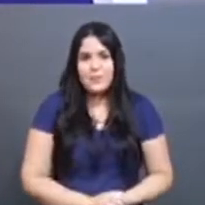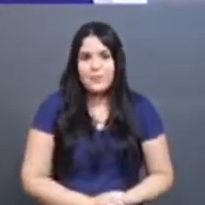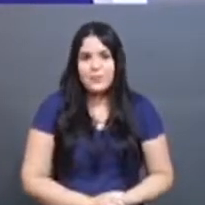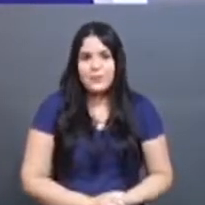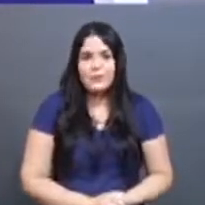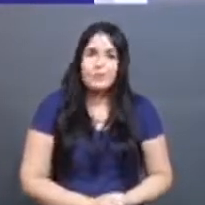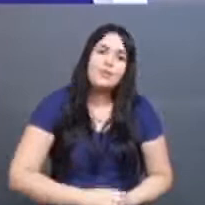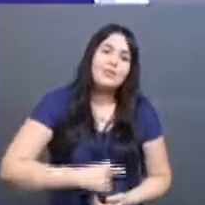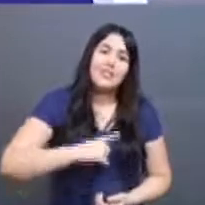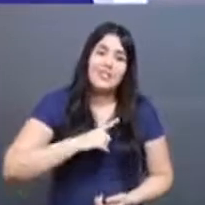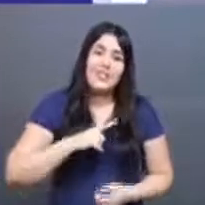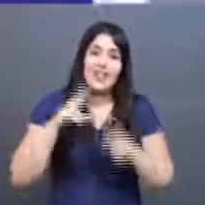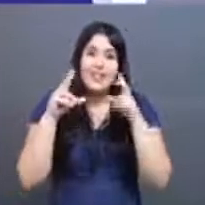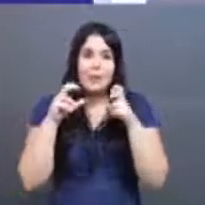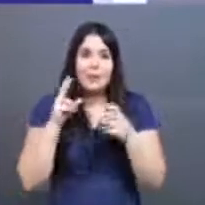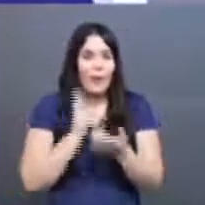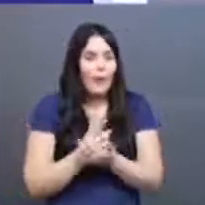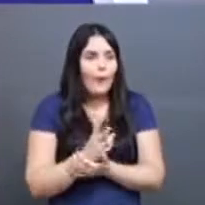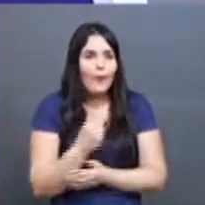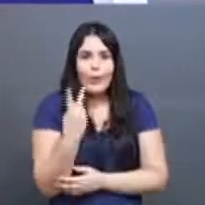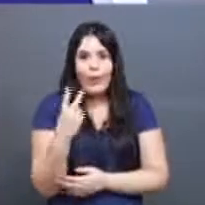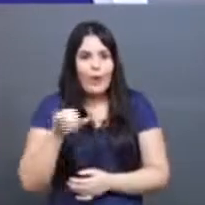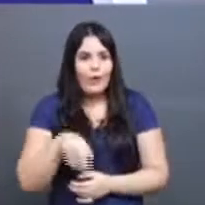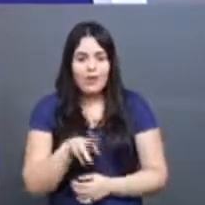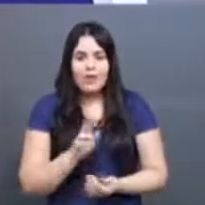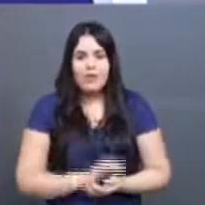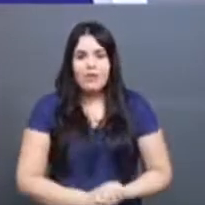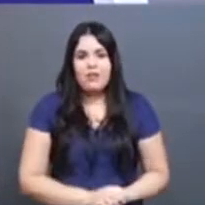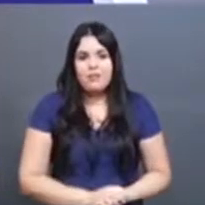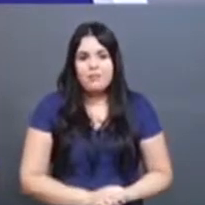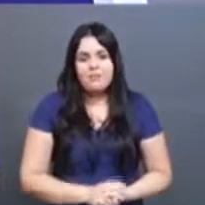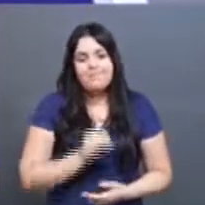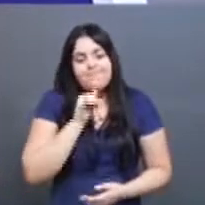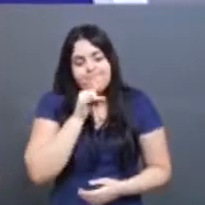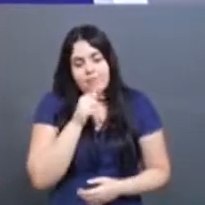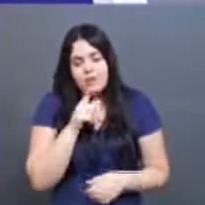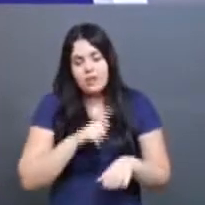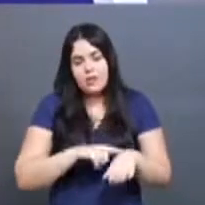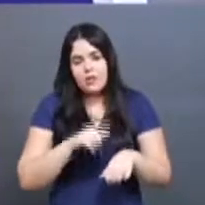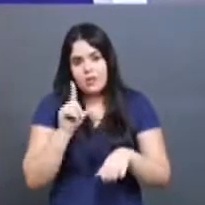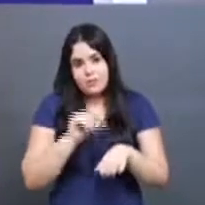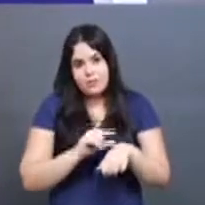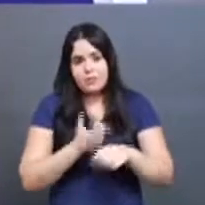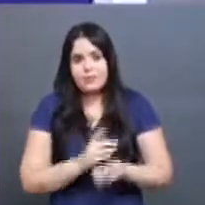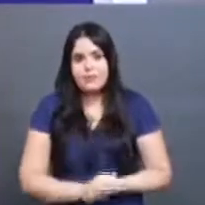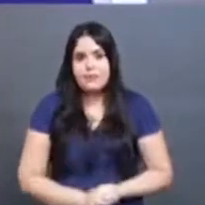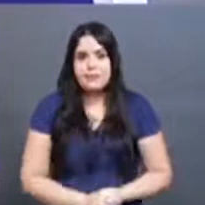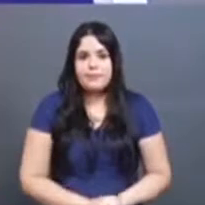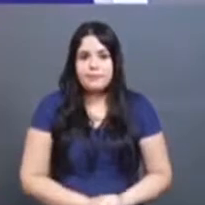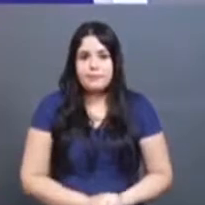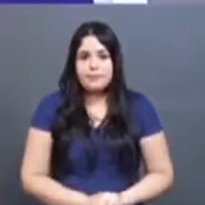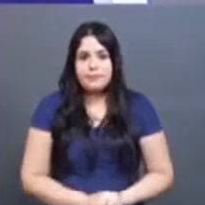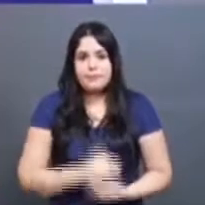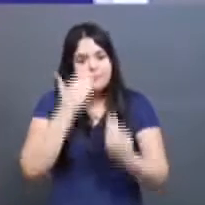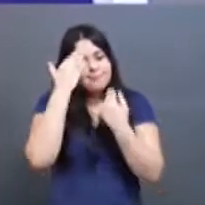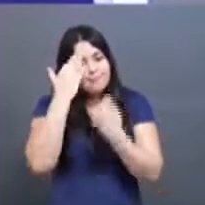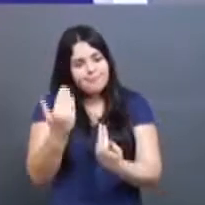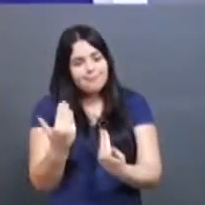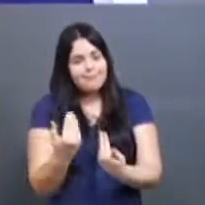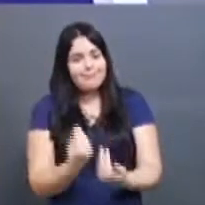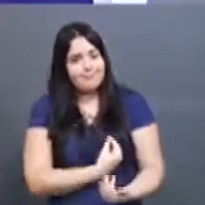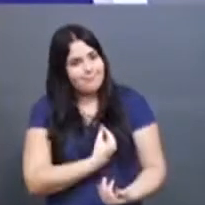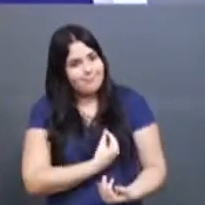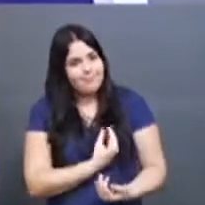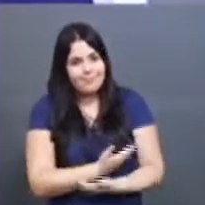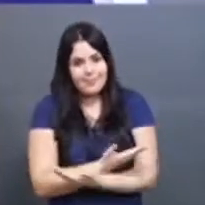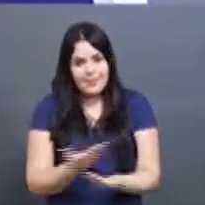tem assunto aqui para mais dois jornais, mas, infelizmente, tempo é inexorável. Muito obrigado pela presença